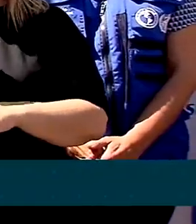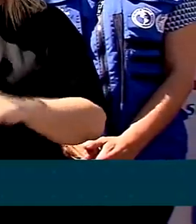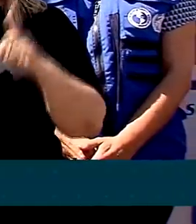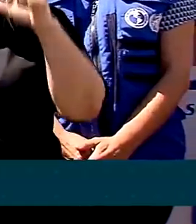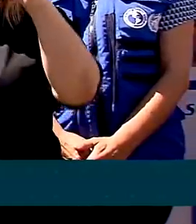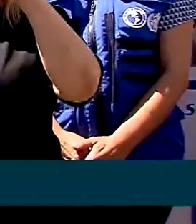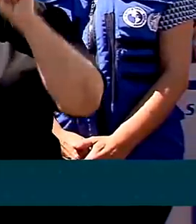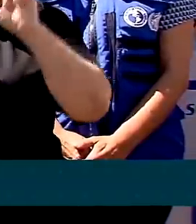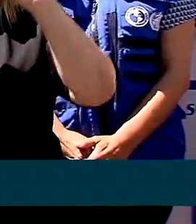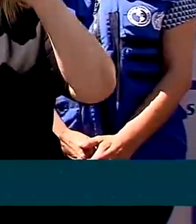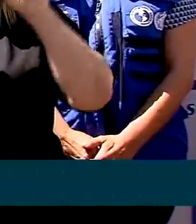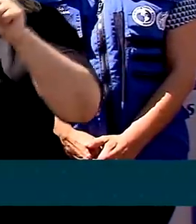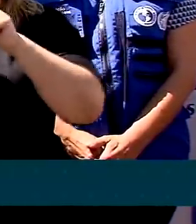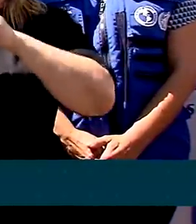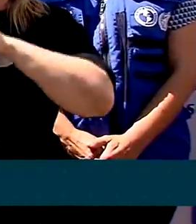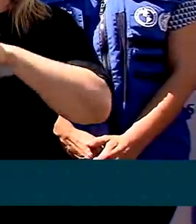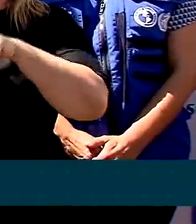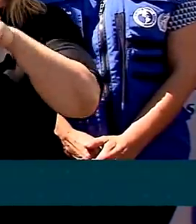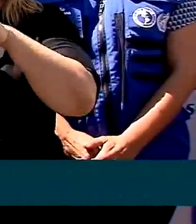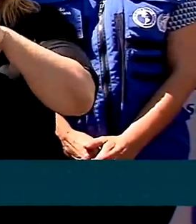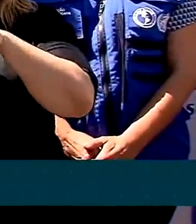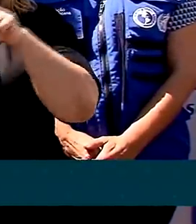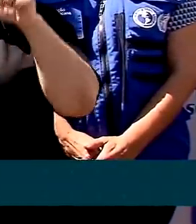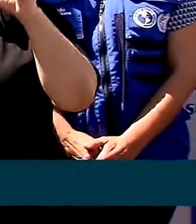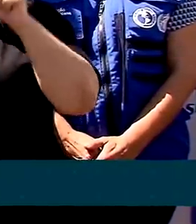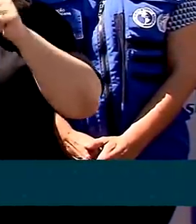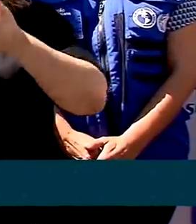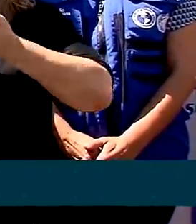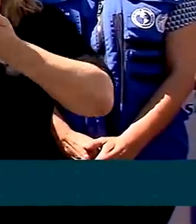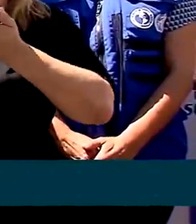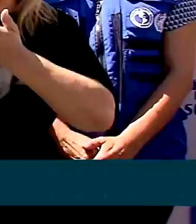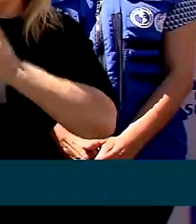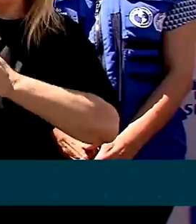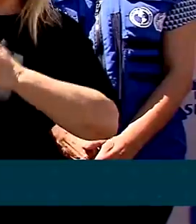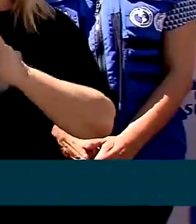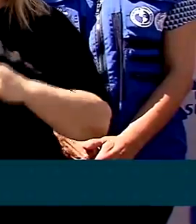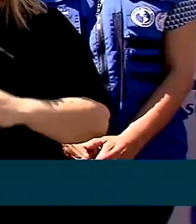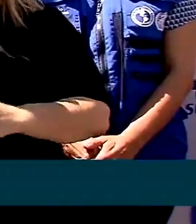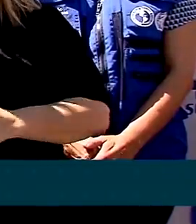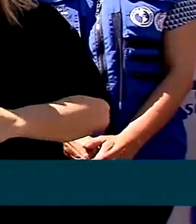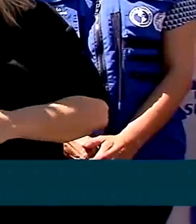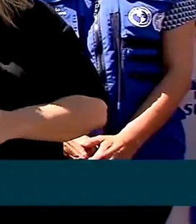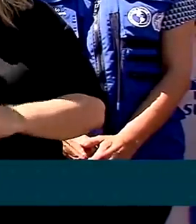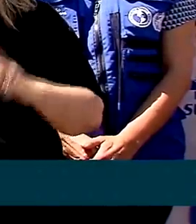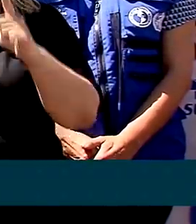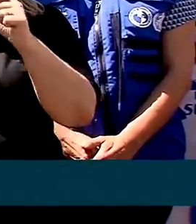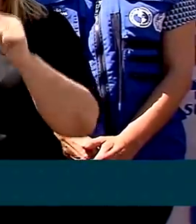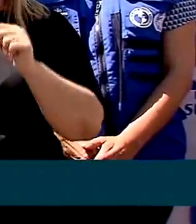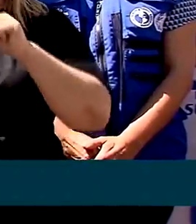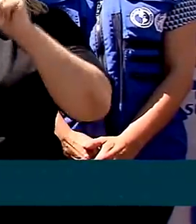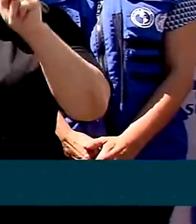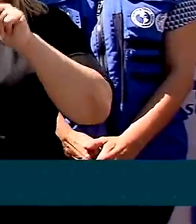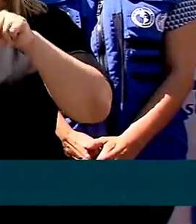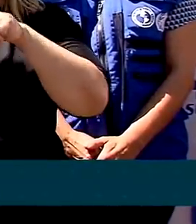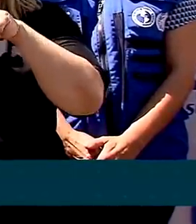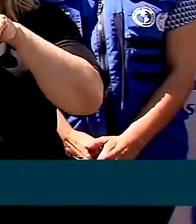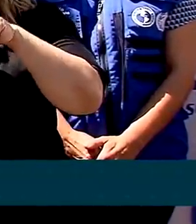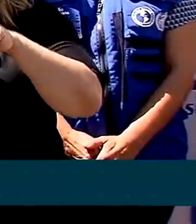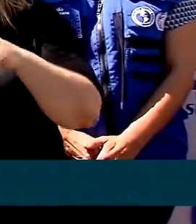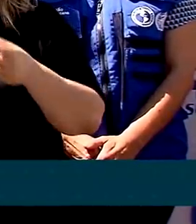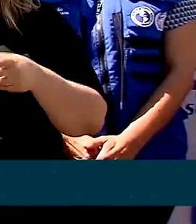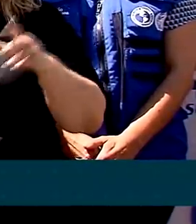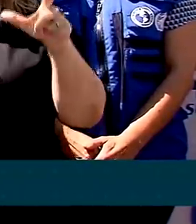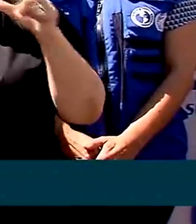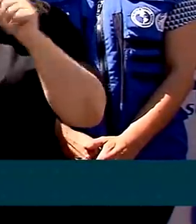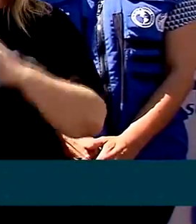redução de casos, com uma menor pressão sobre o sistema de saúde, com redução de óbito. E isso é